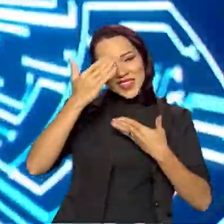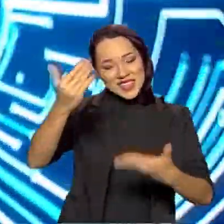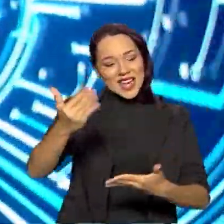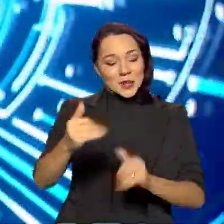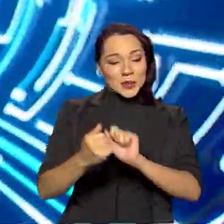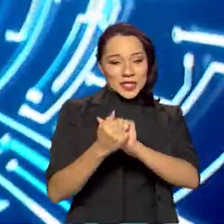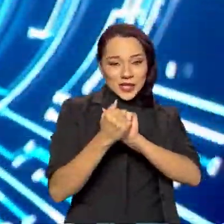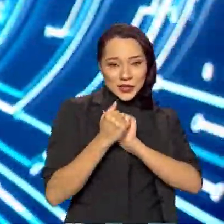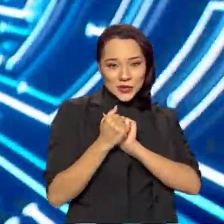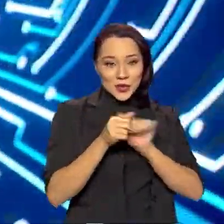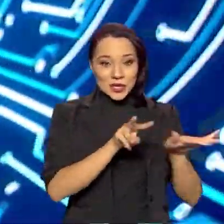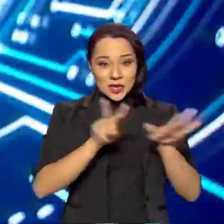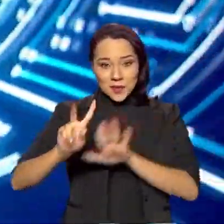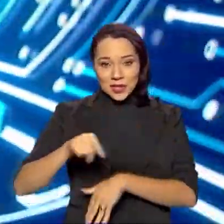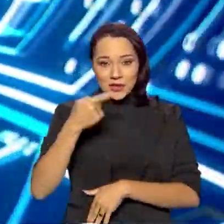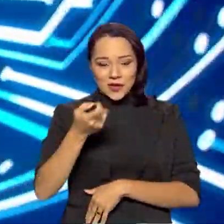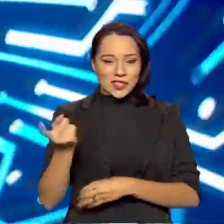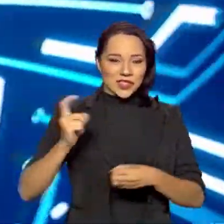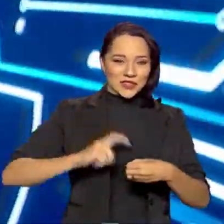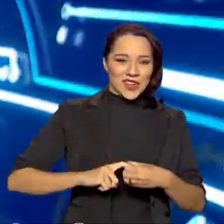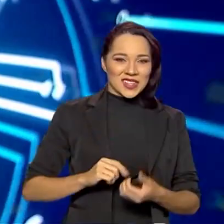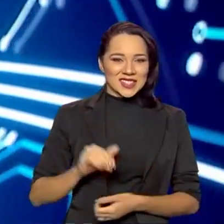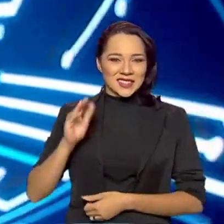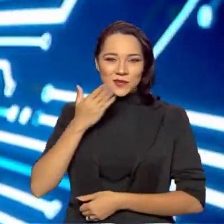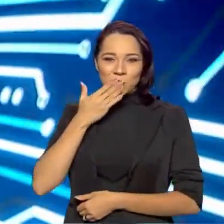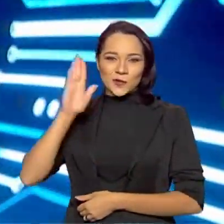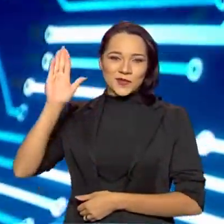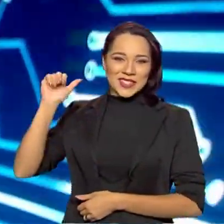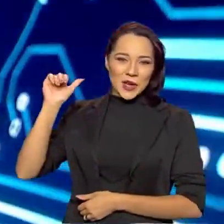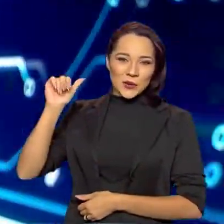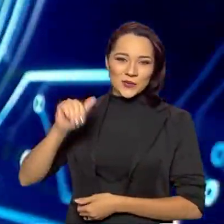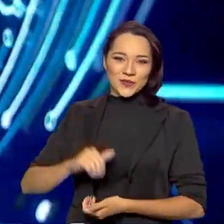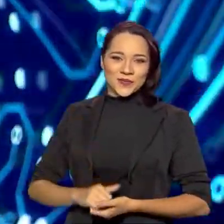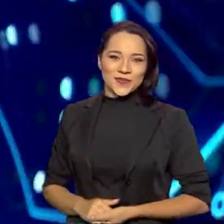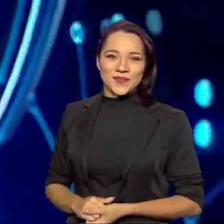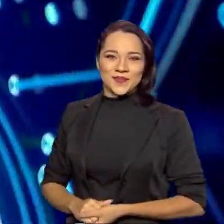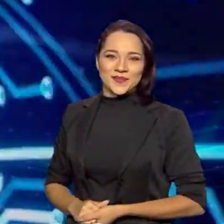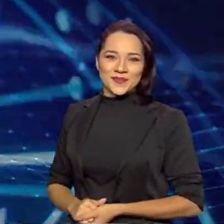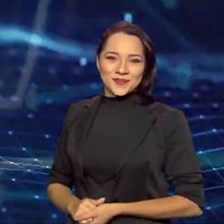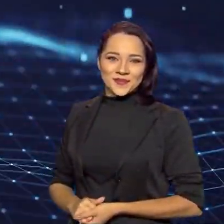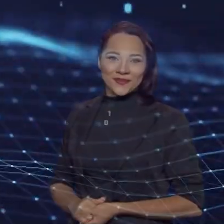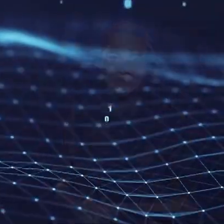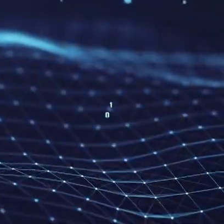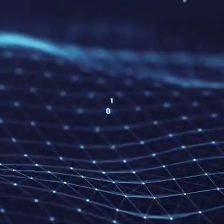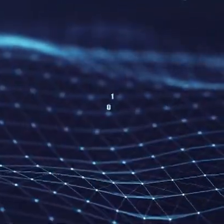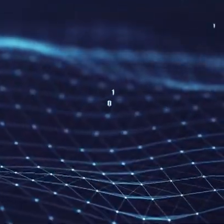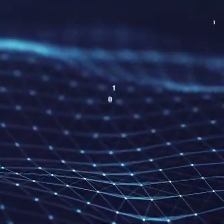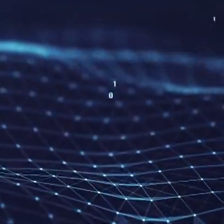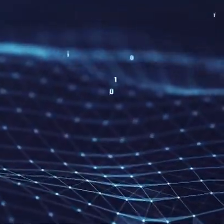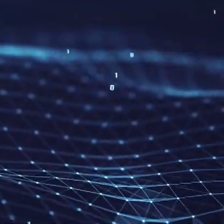pela sua companhia. Semana que vem a gente está de volta. Beijo! Tchau! Tchau!